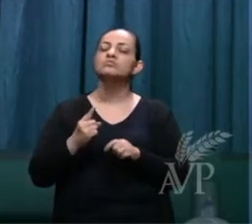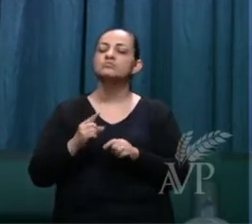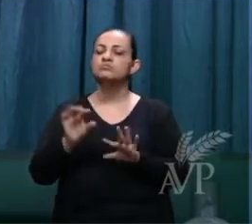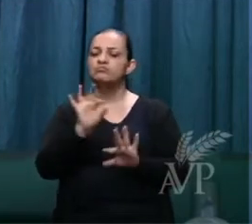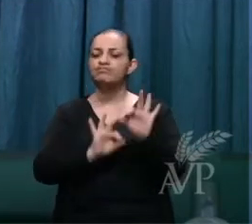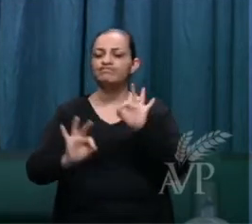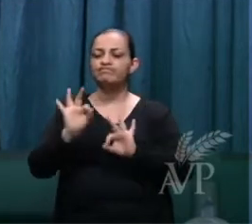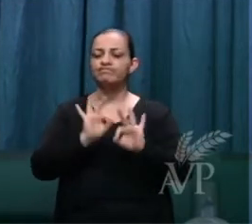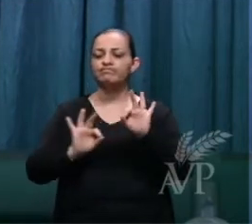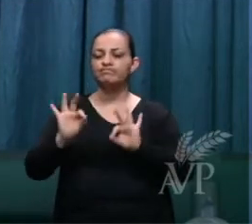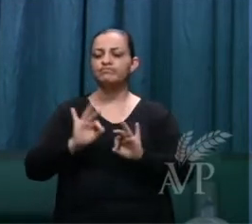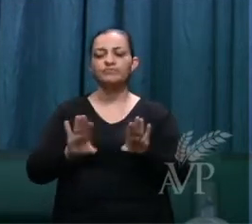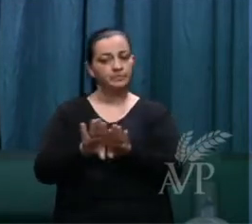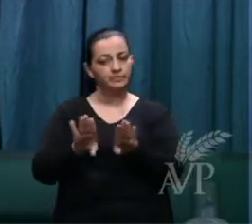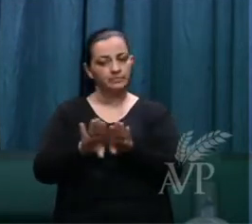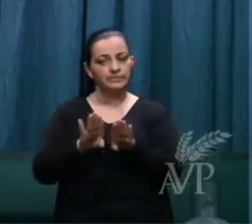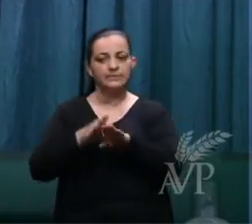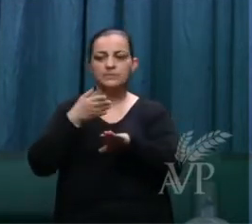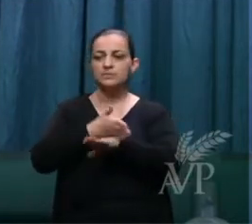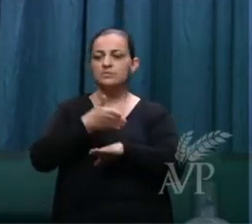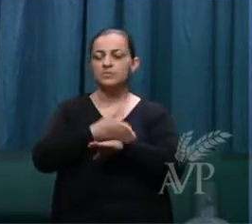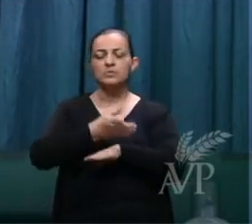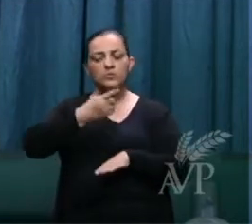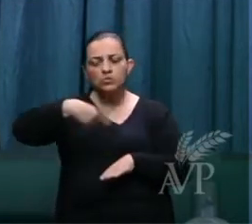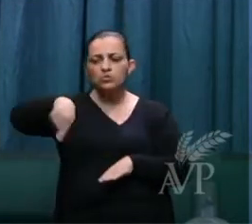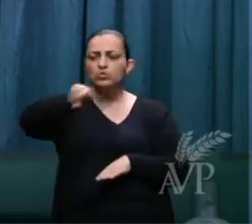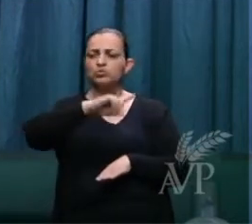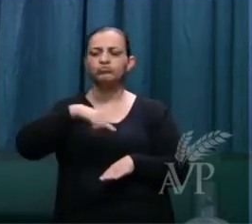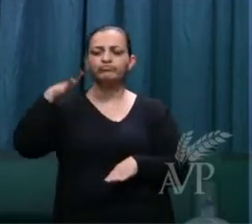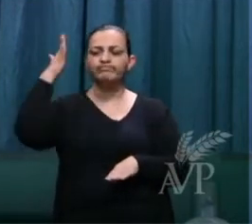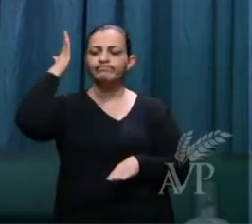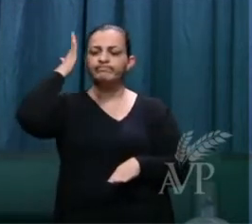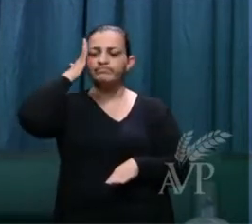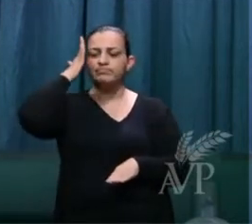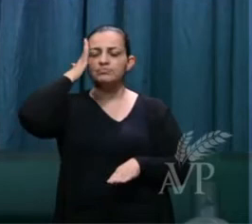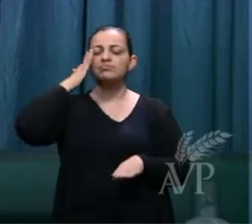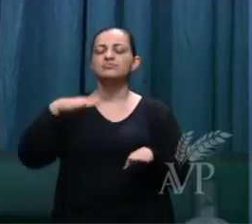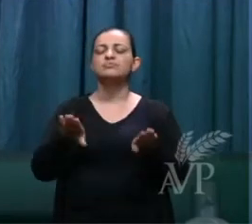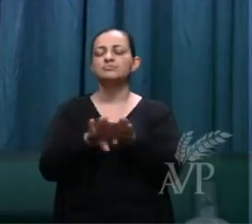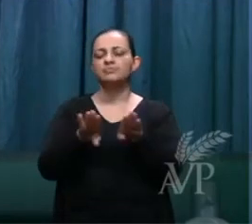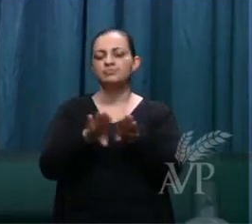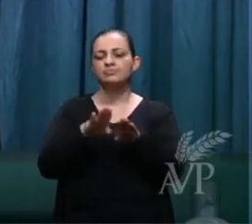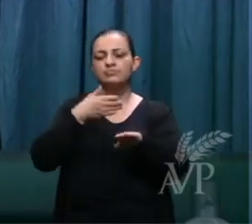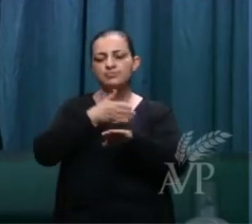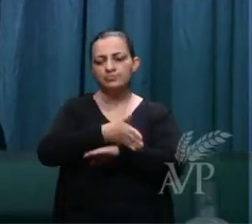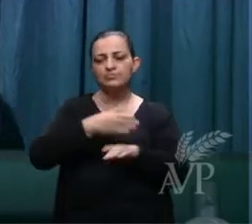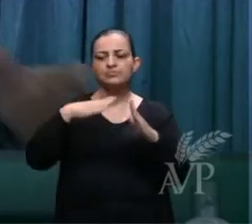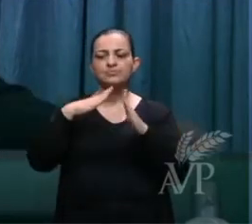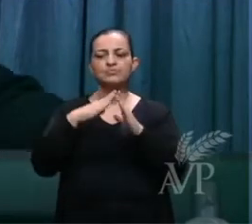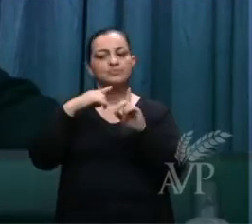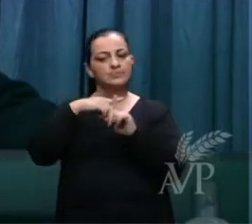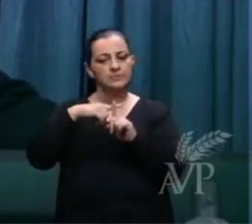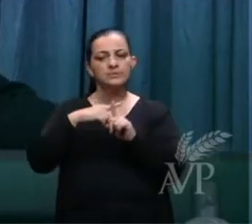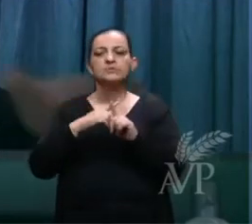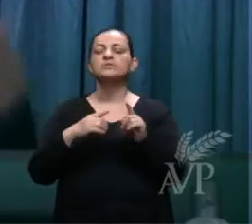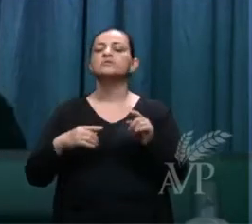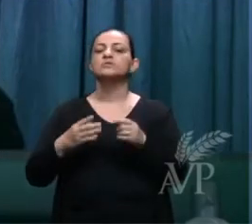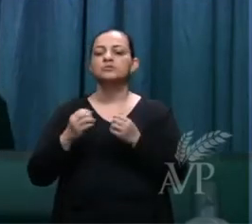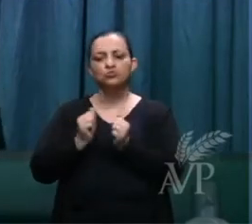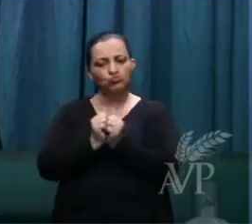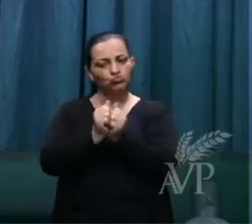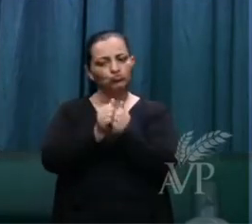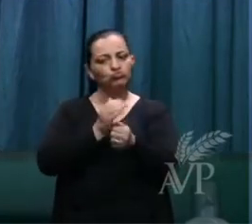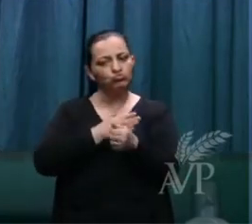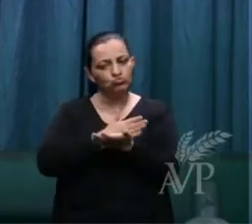foi consagrado, você também se consagrou. Quando você entrou aqui, servia a Deus conosco, você